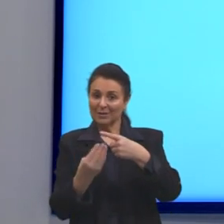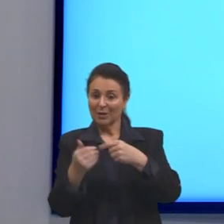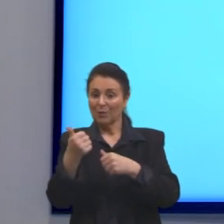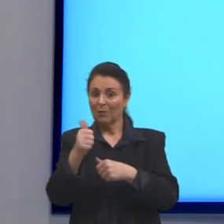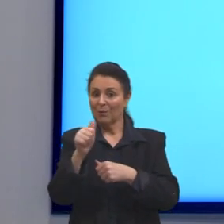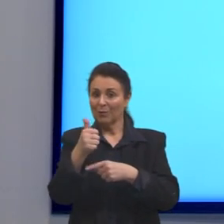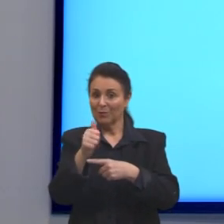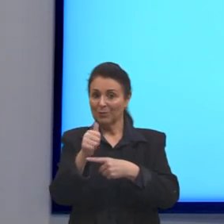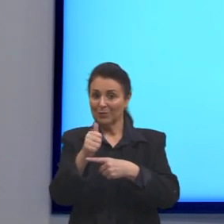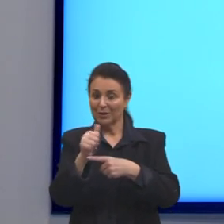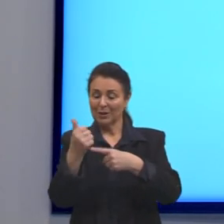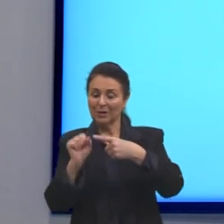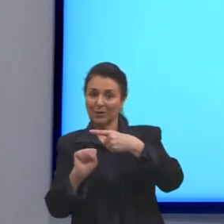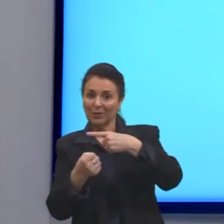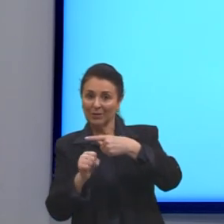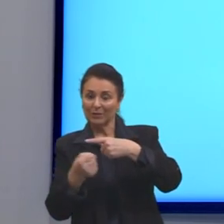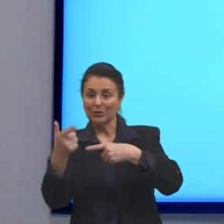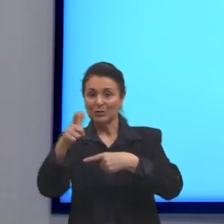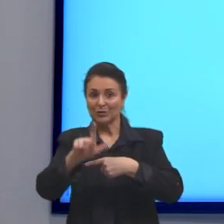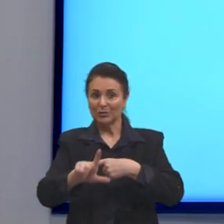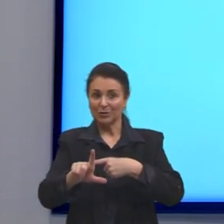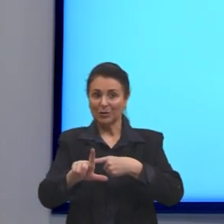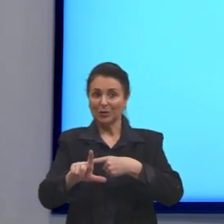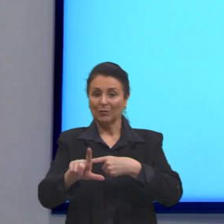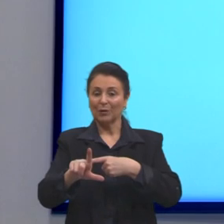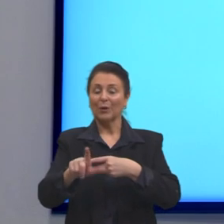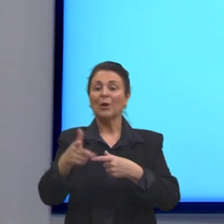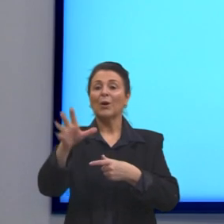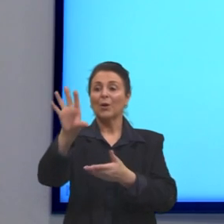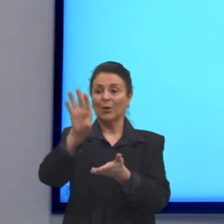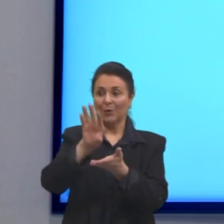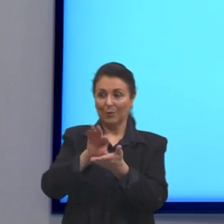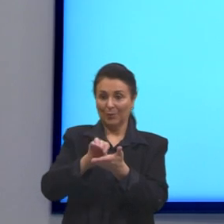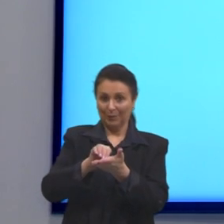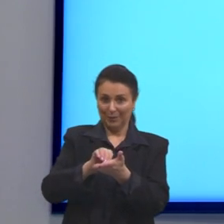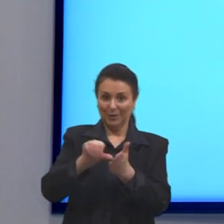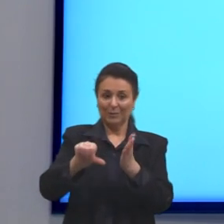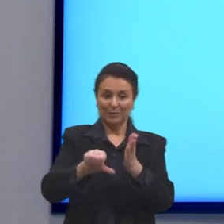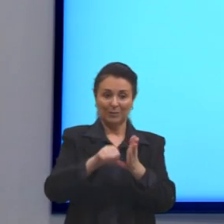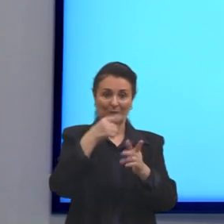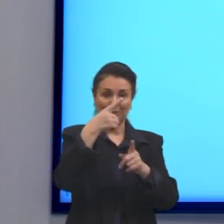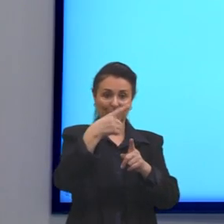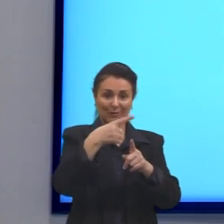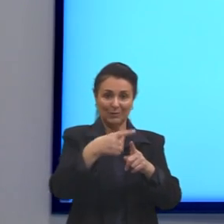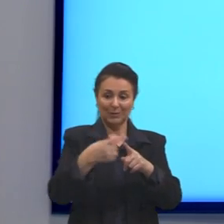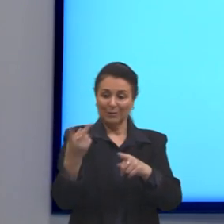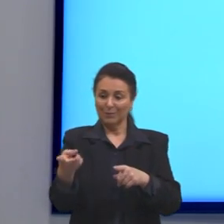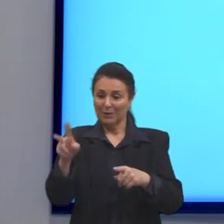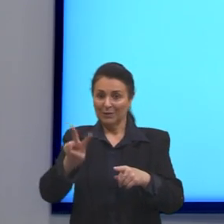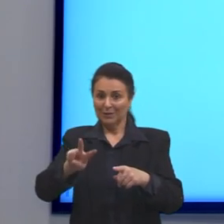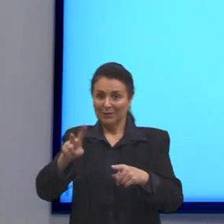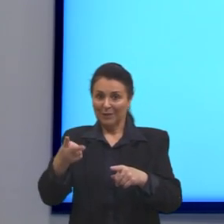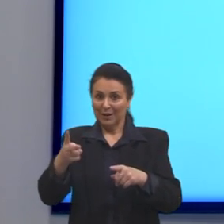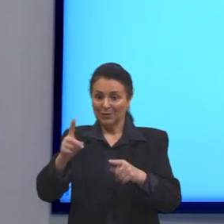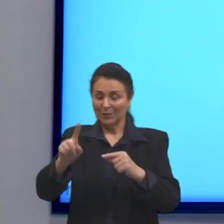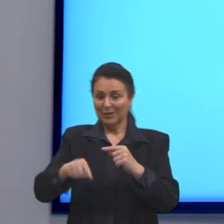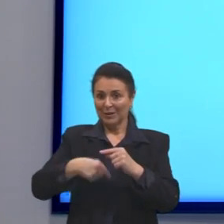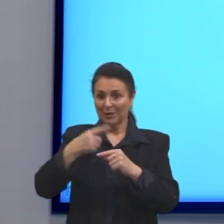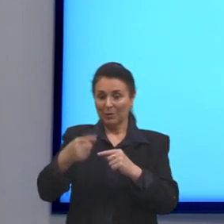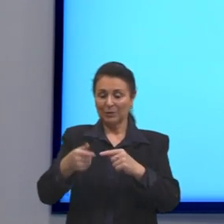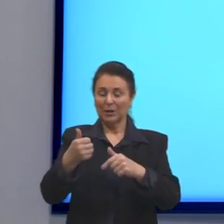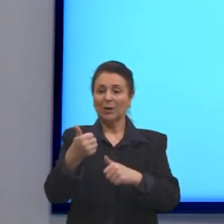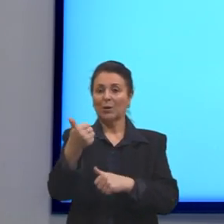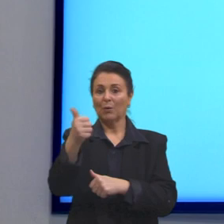oitavos. De novo, copia a primeira, multiplica pelo inverso da segunda. 11